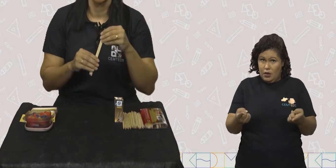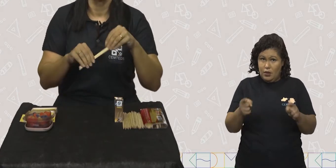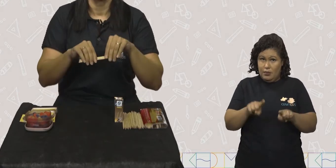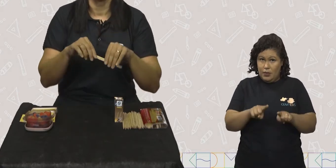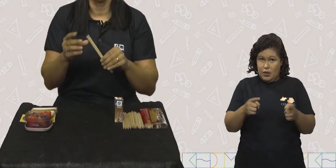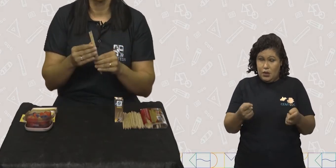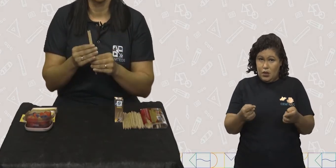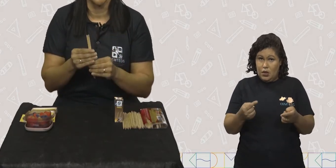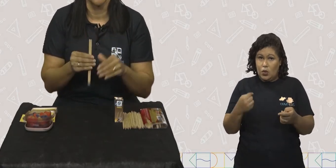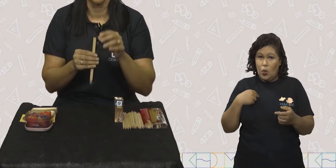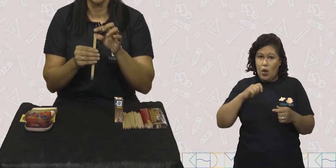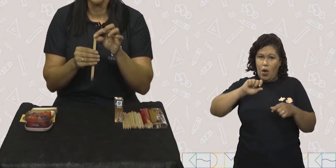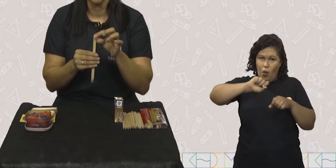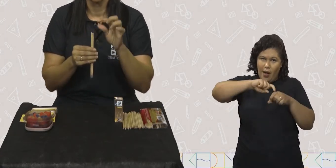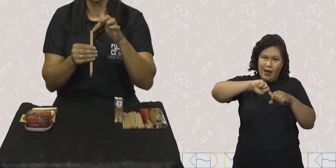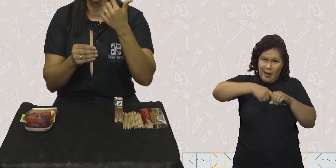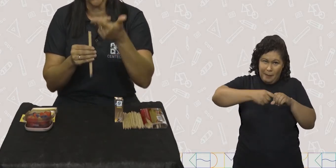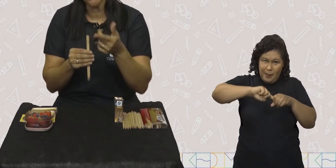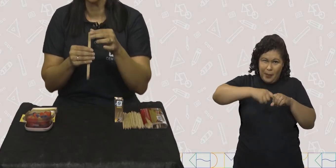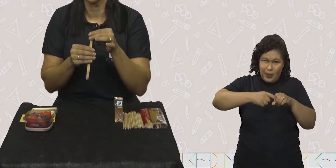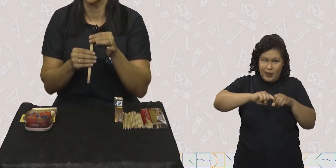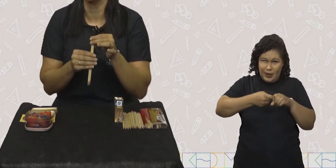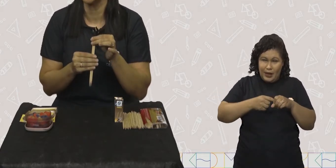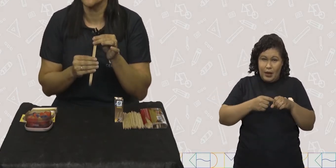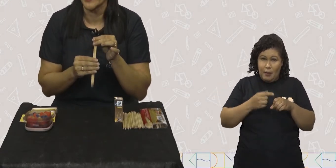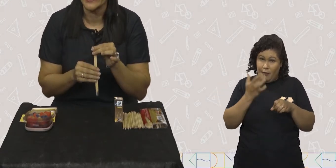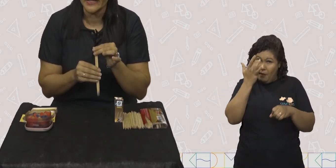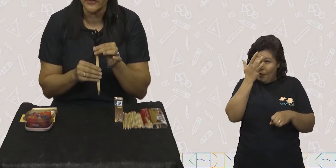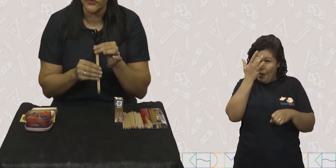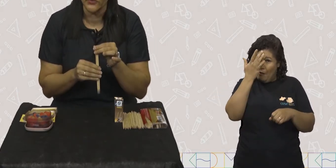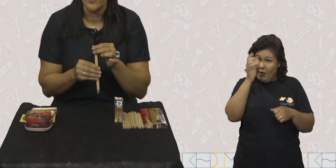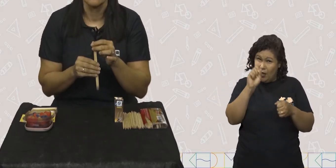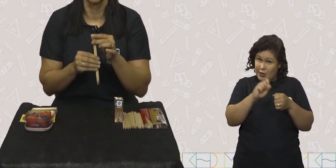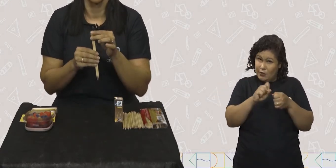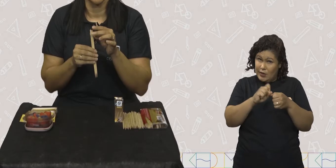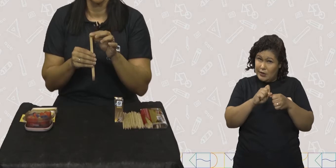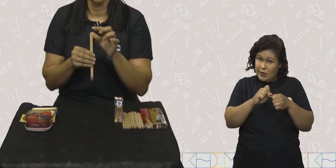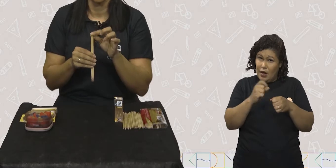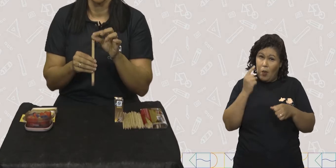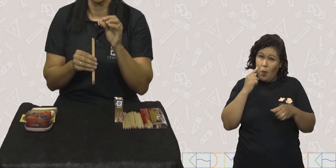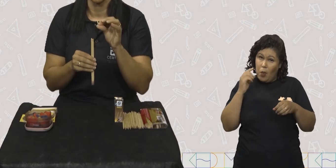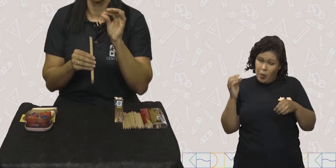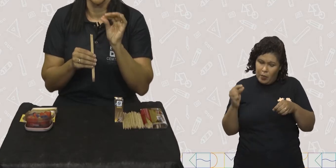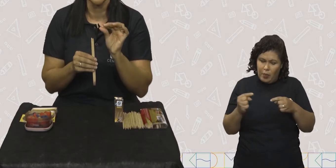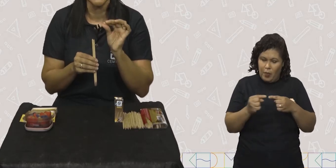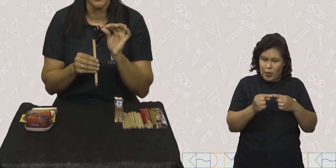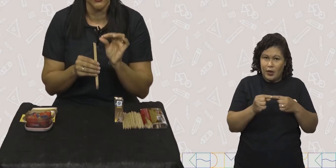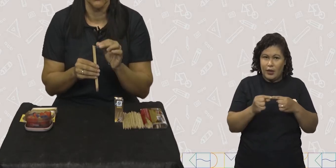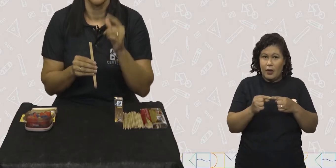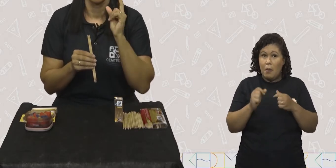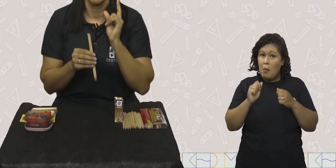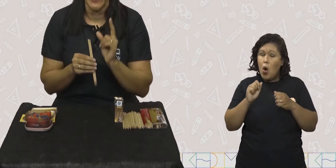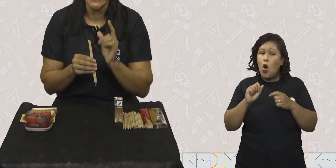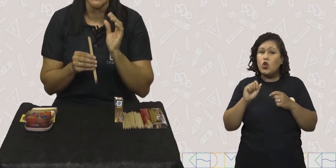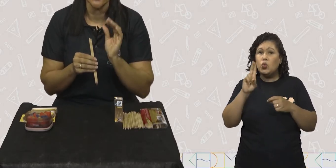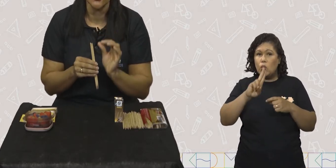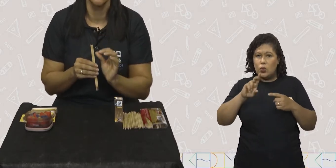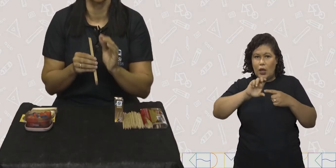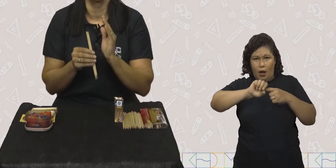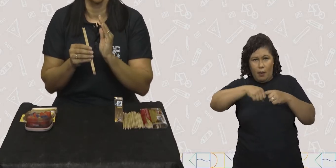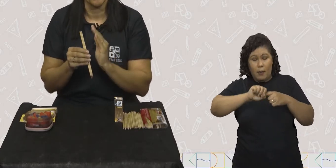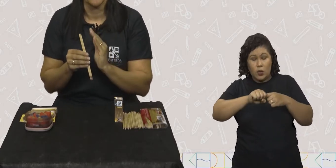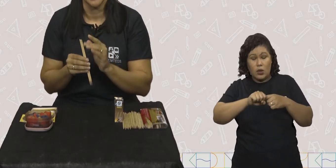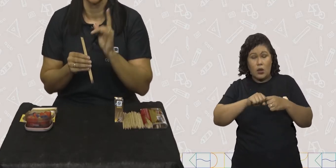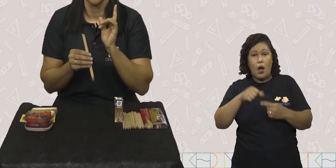fiz umas pontas do outro lado do palito. Você pode fazer com um apontador. Peça